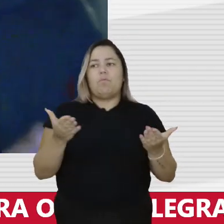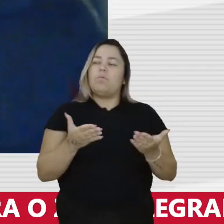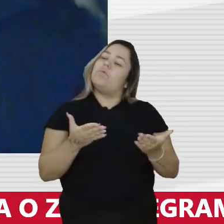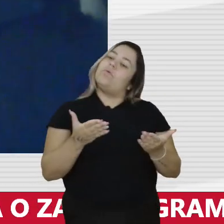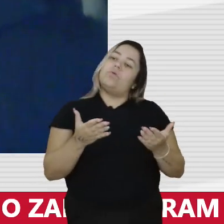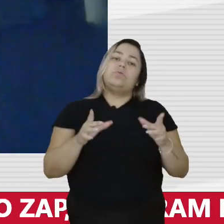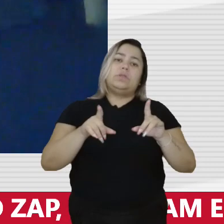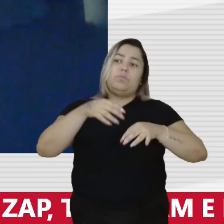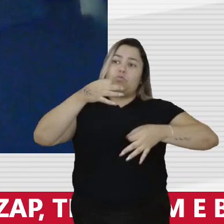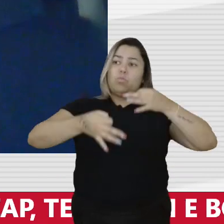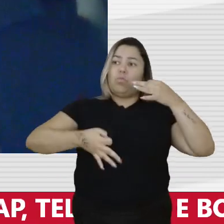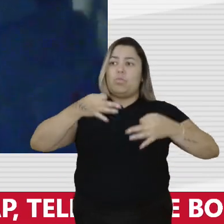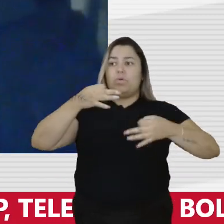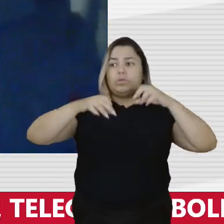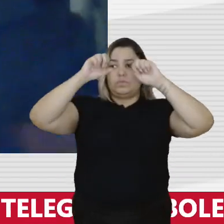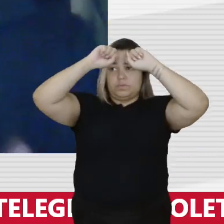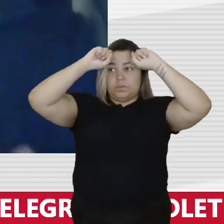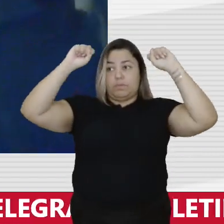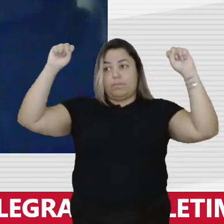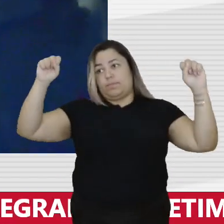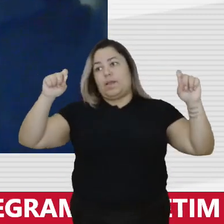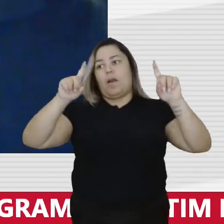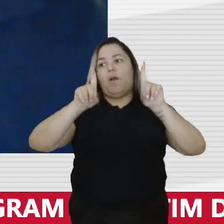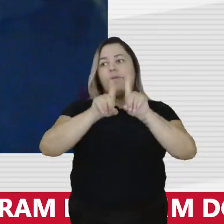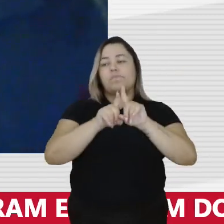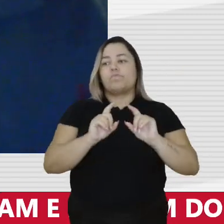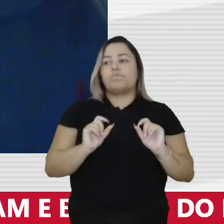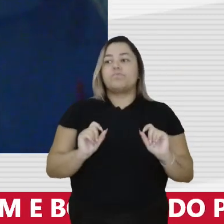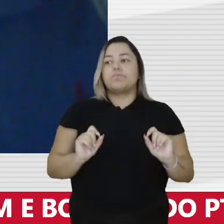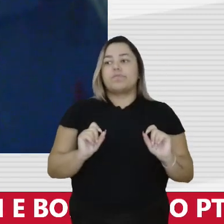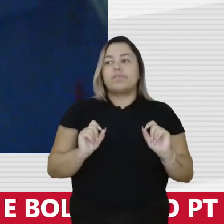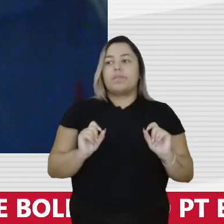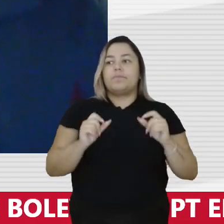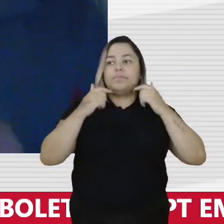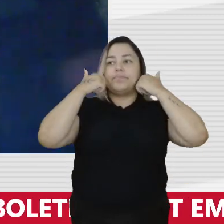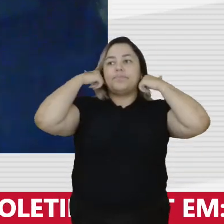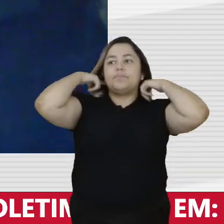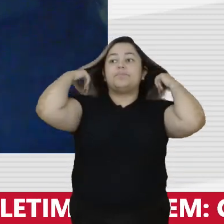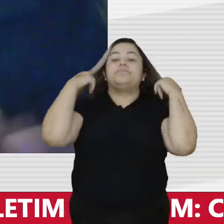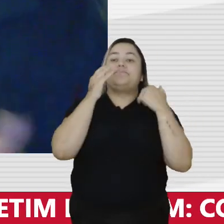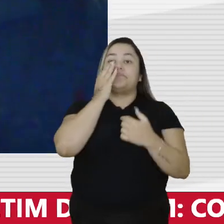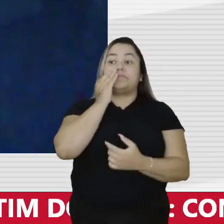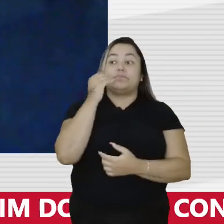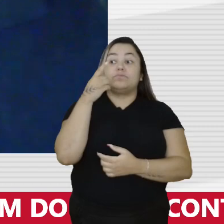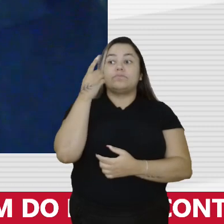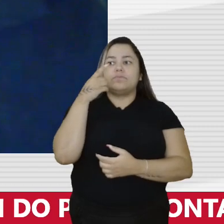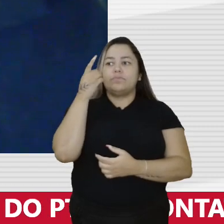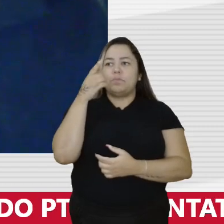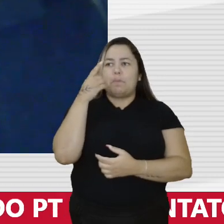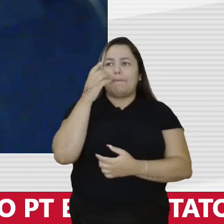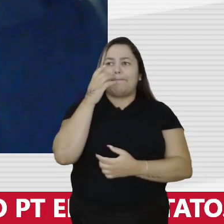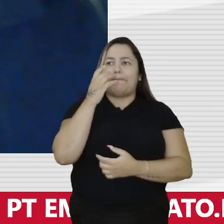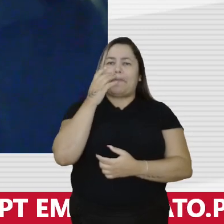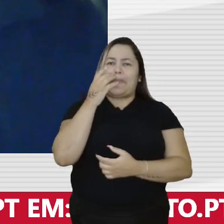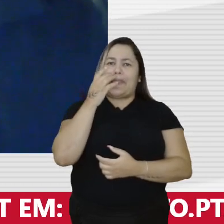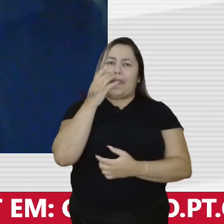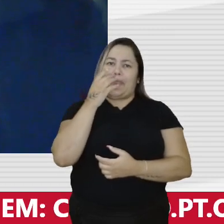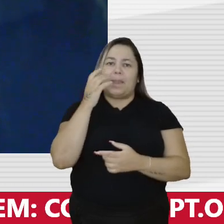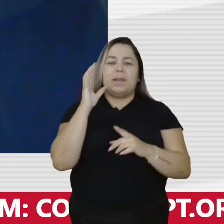um julgamento no Supremo Tribunal Federal em relação a um deputado que ofendeu a democracia.